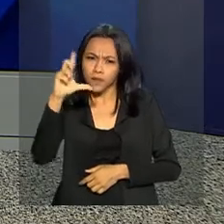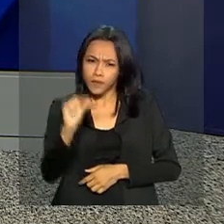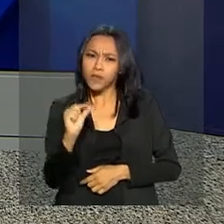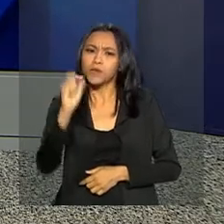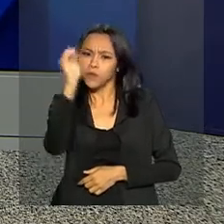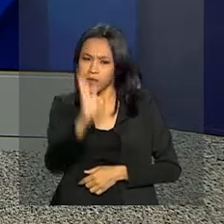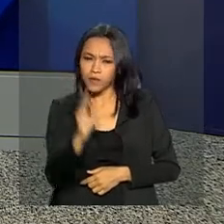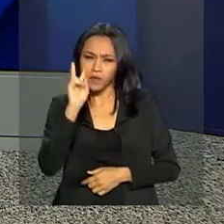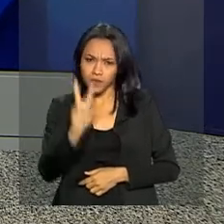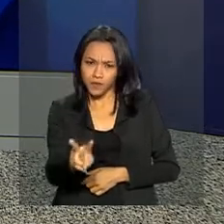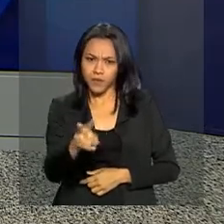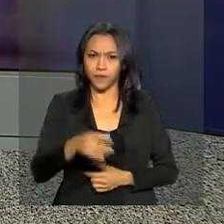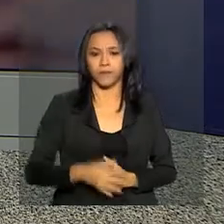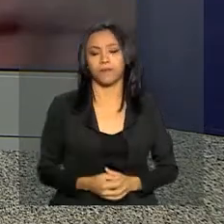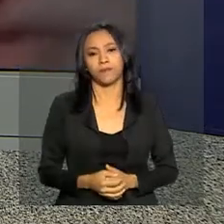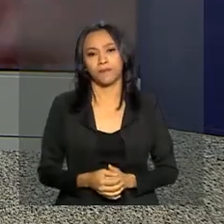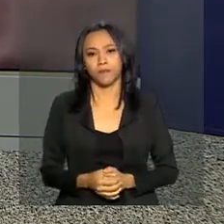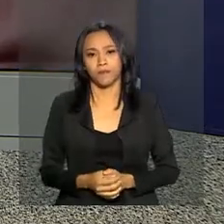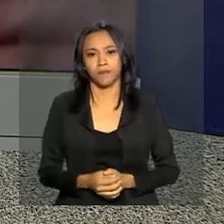ver na reportagem.